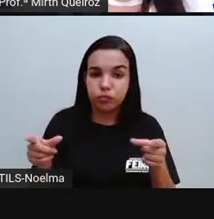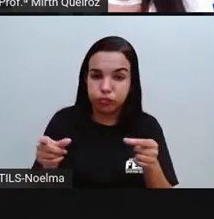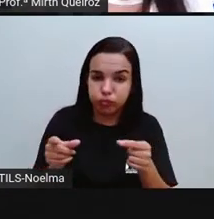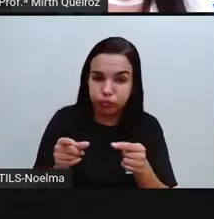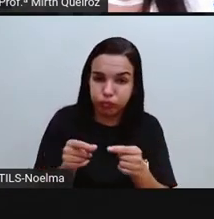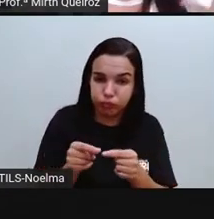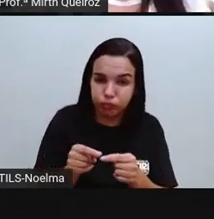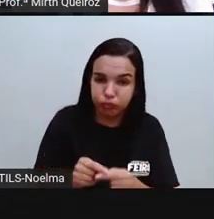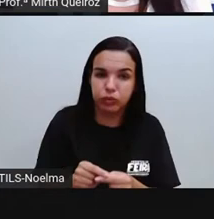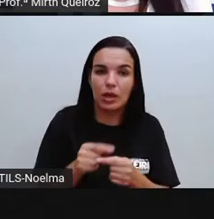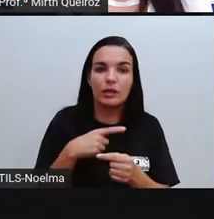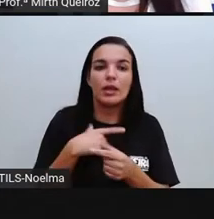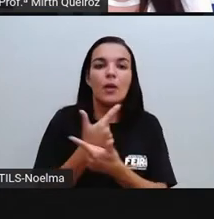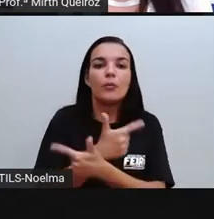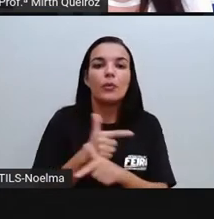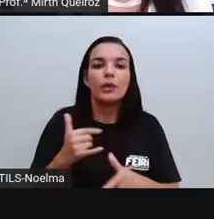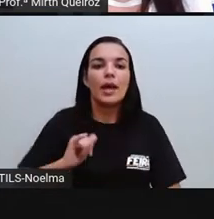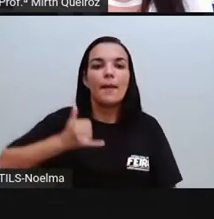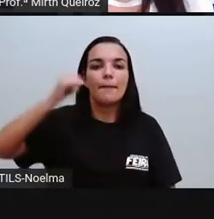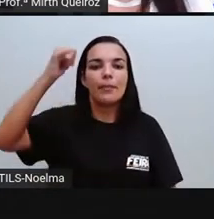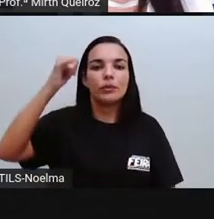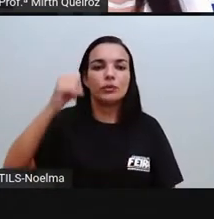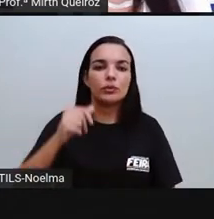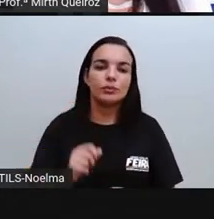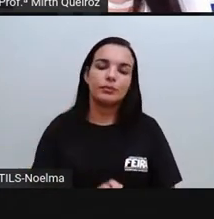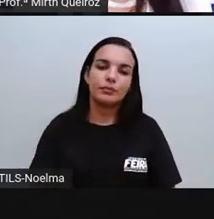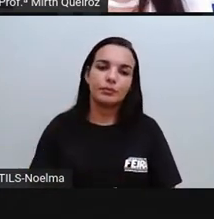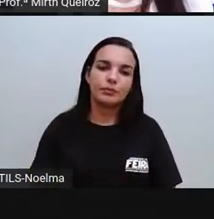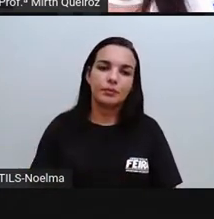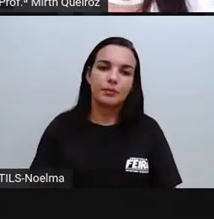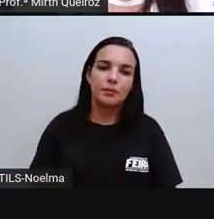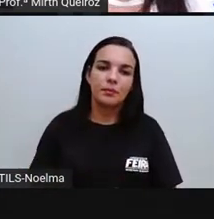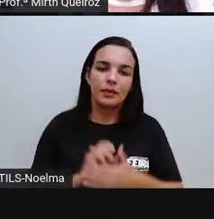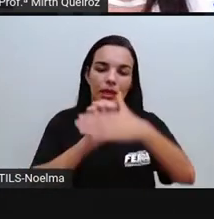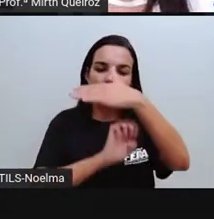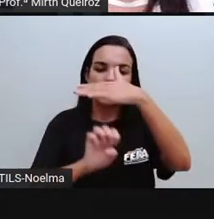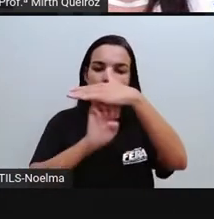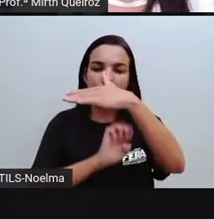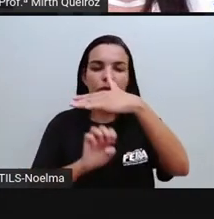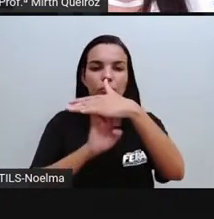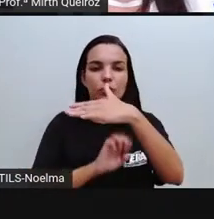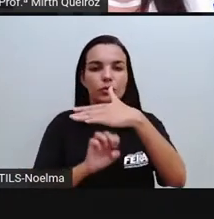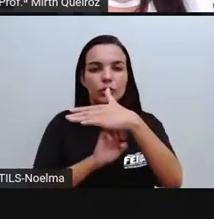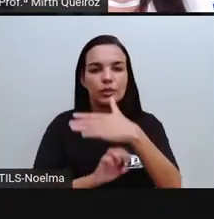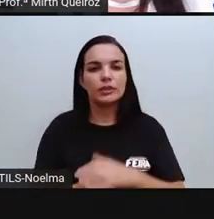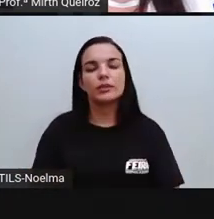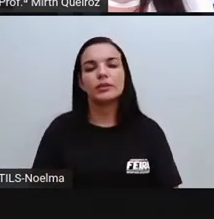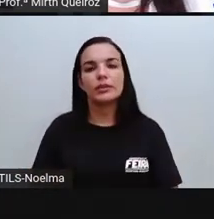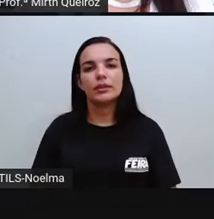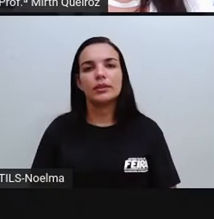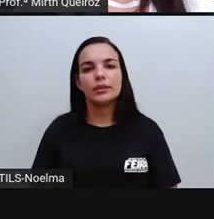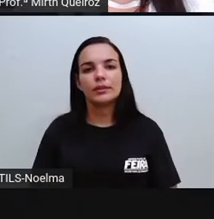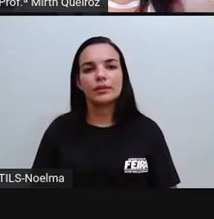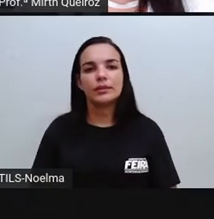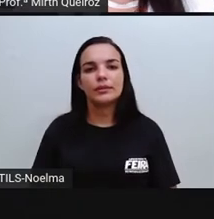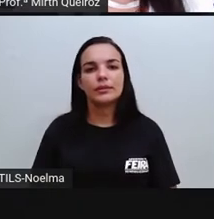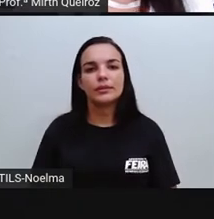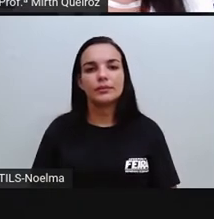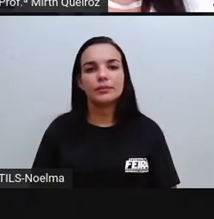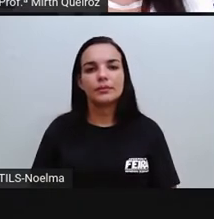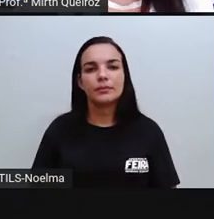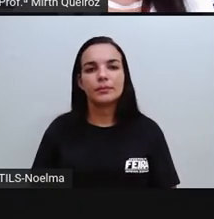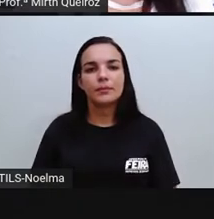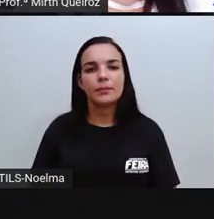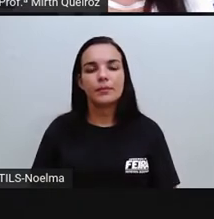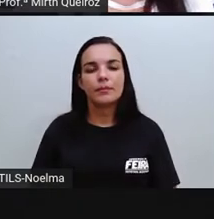mesmo a inexistência de impostos aí, de importação de indústrias